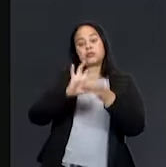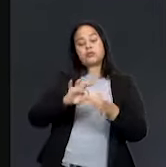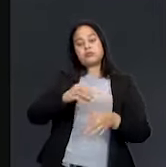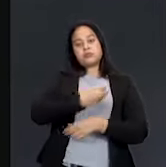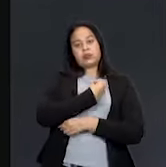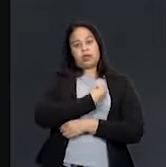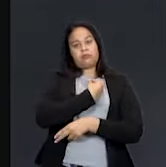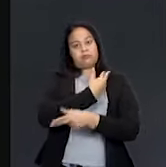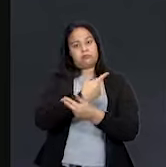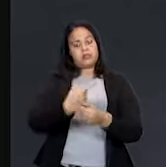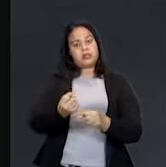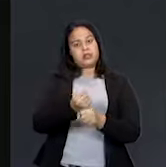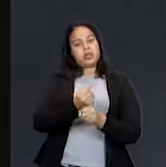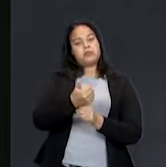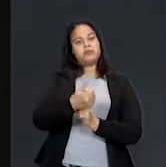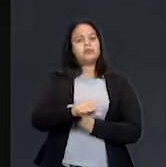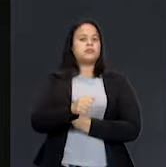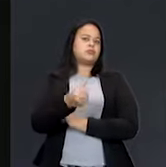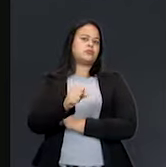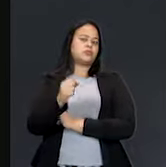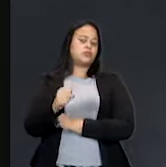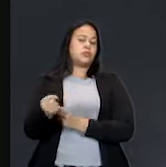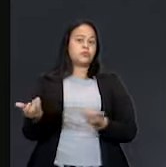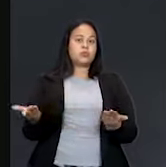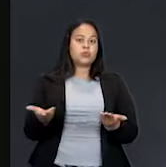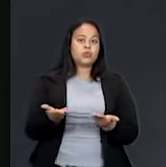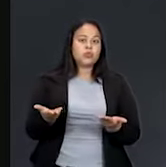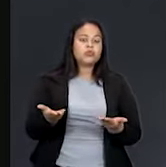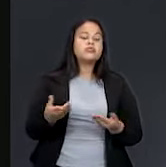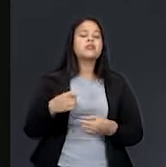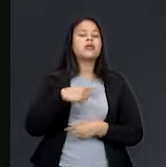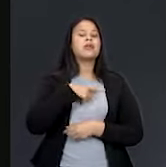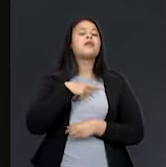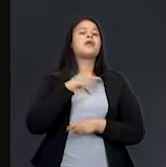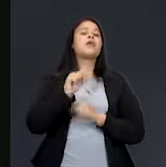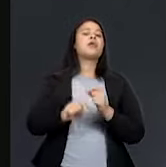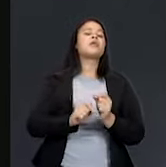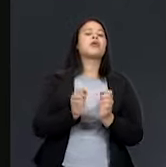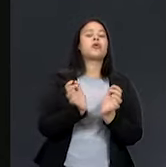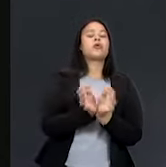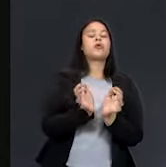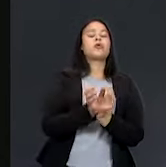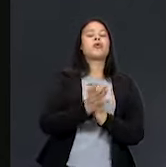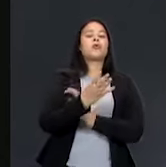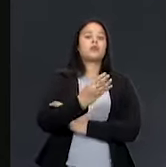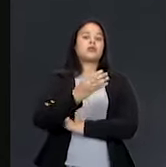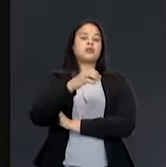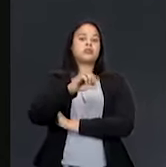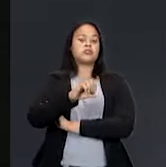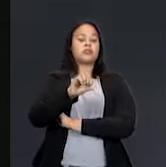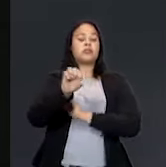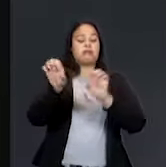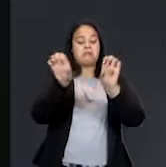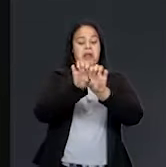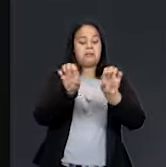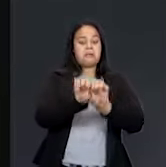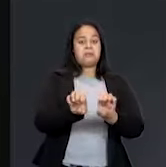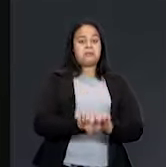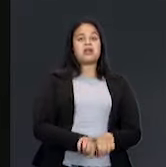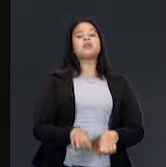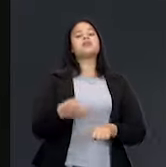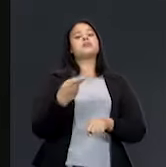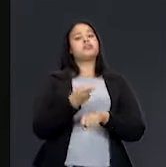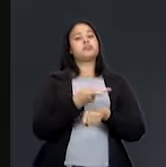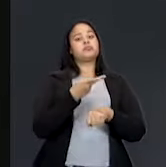1998 e atualmente é composta por 49 estruturas de pedra